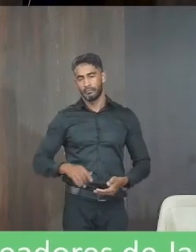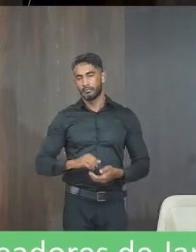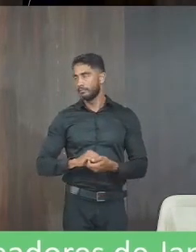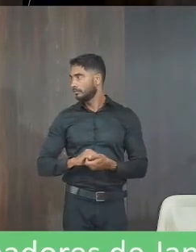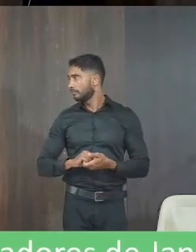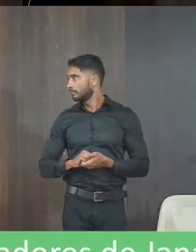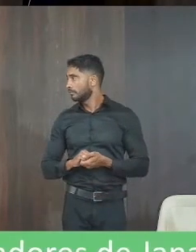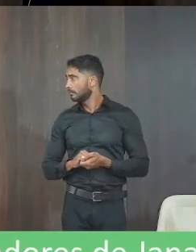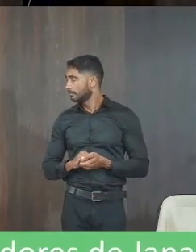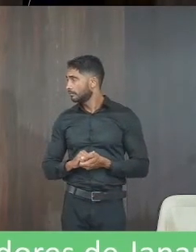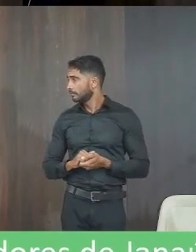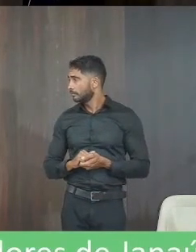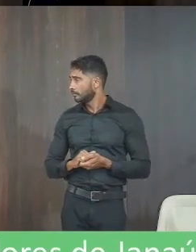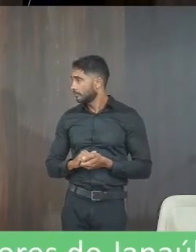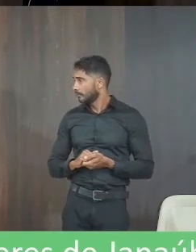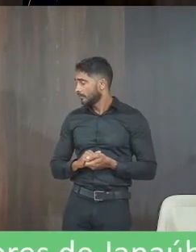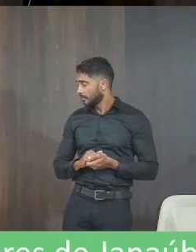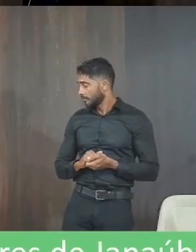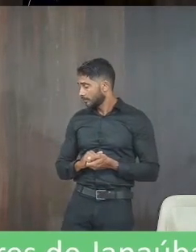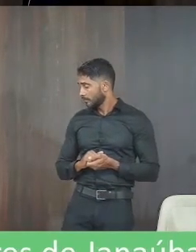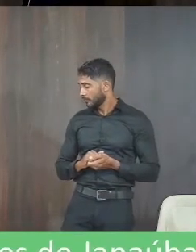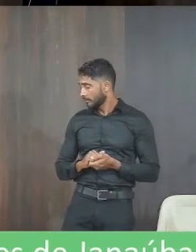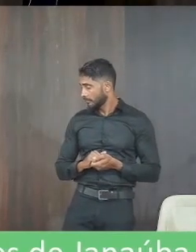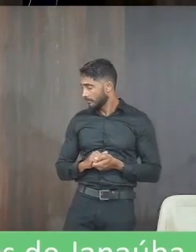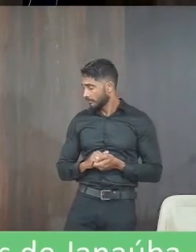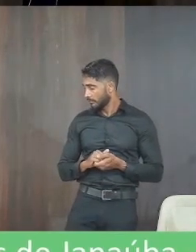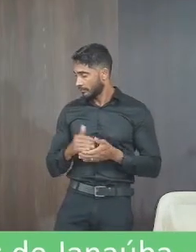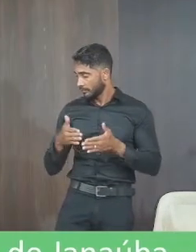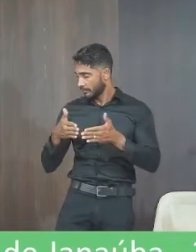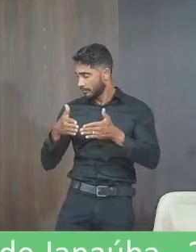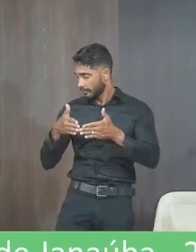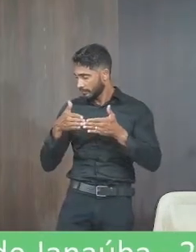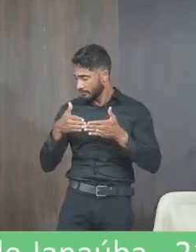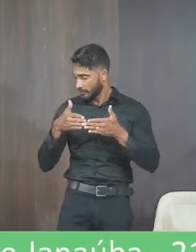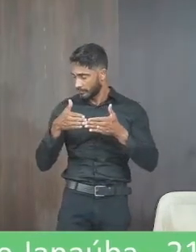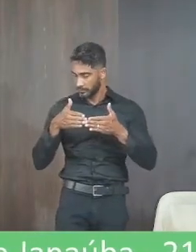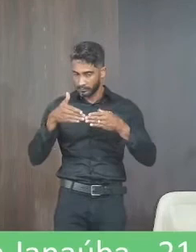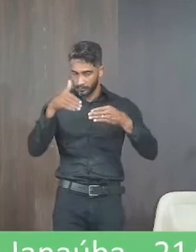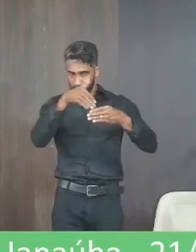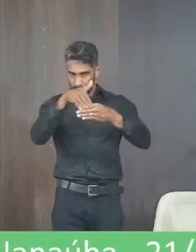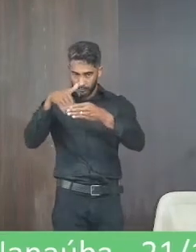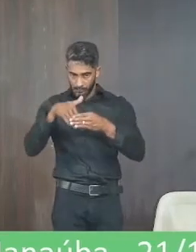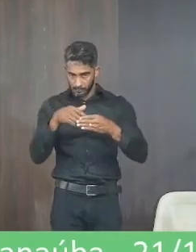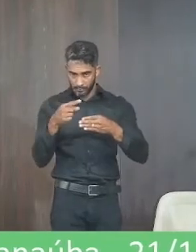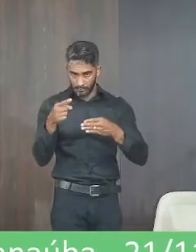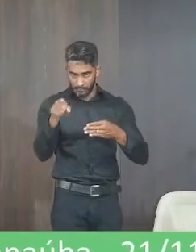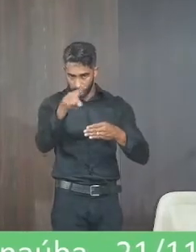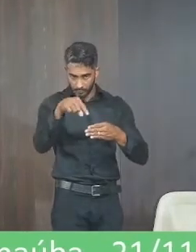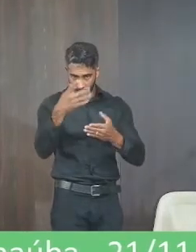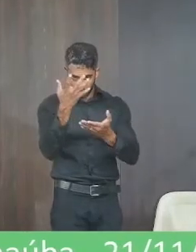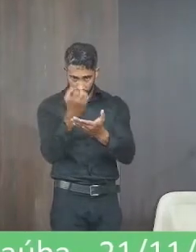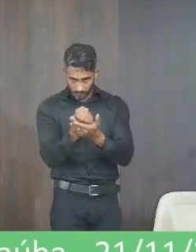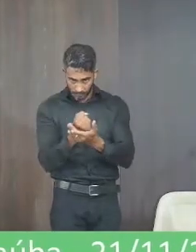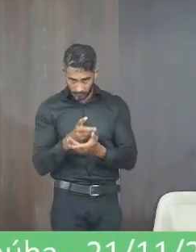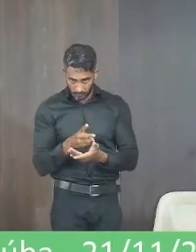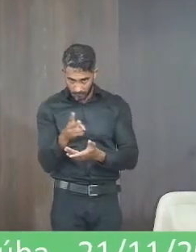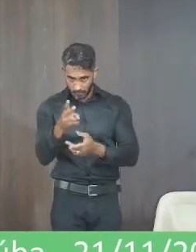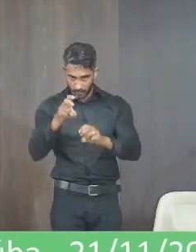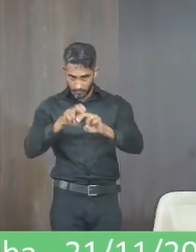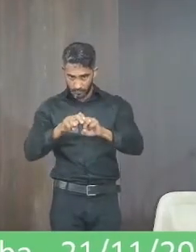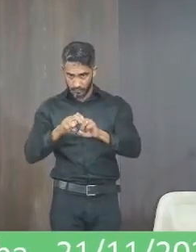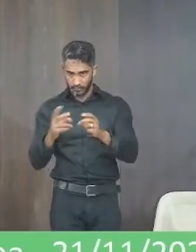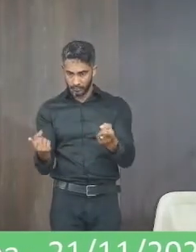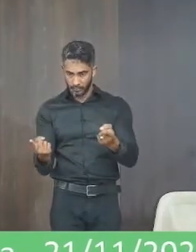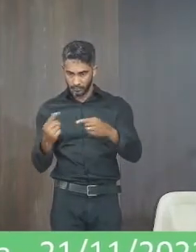bem os requerimentos estão em votação quem for a favor permaneça sentado os contrários se